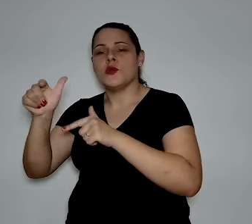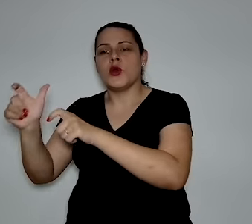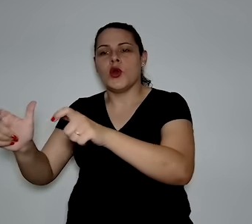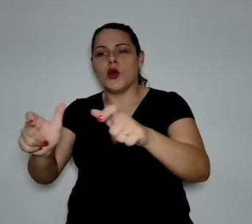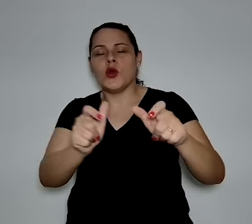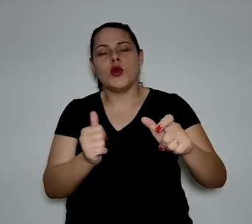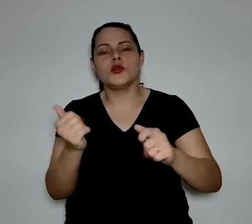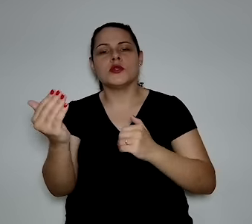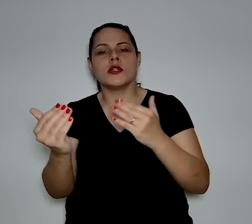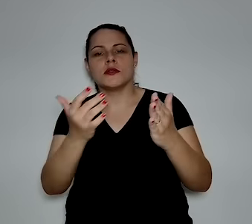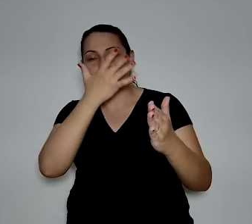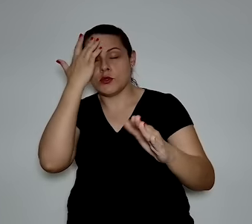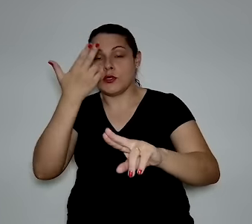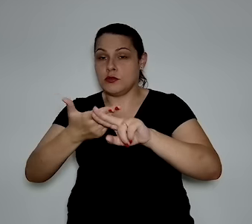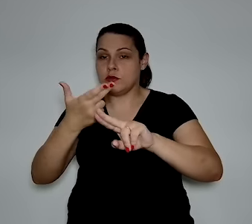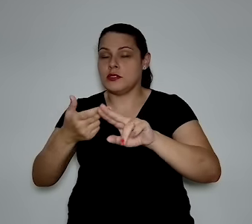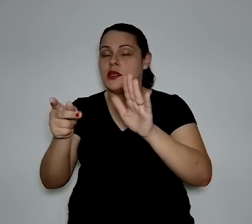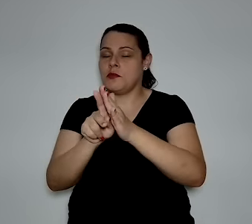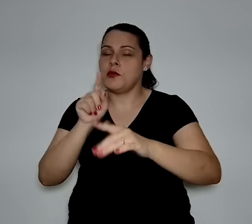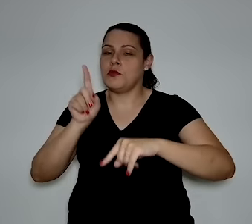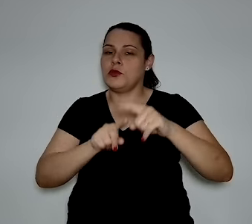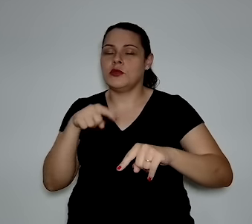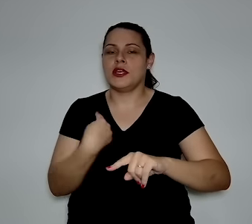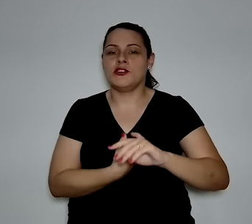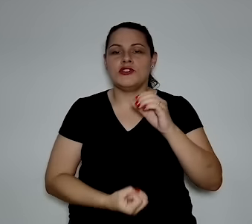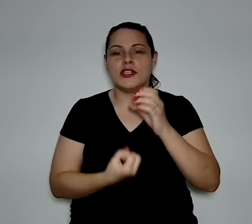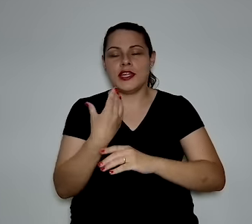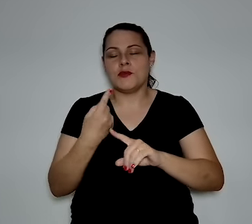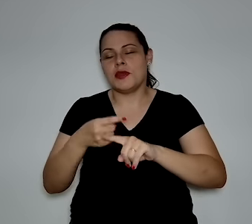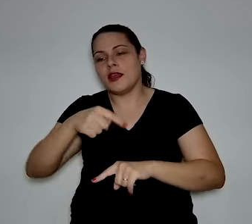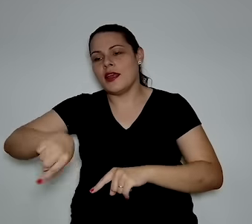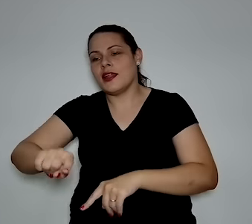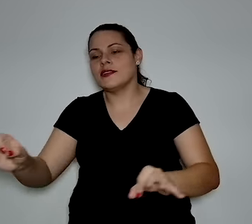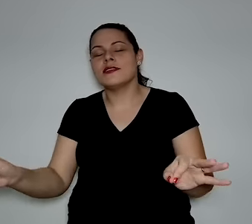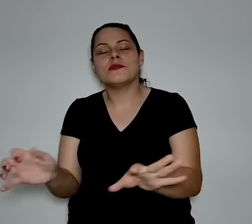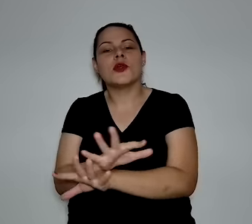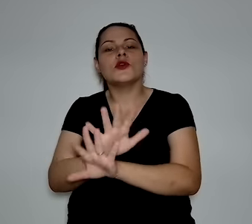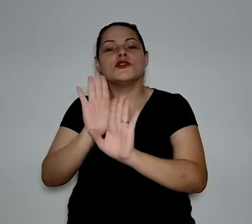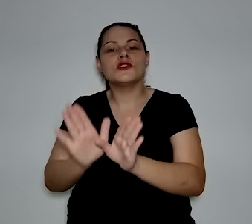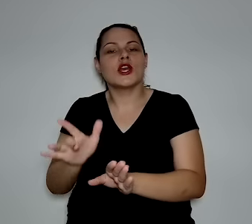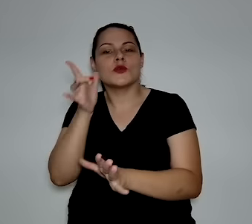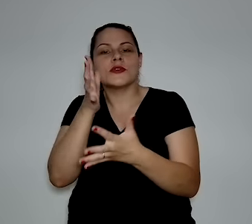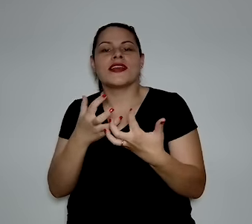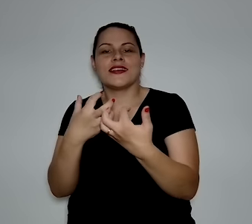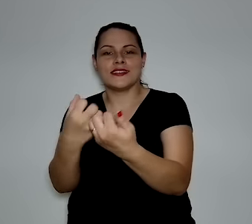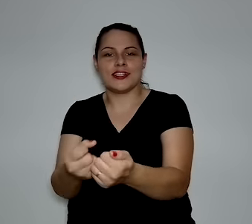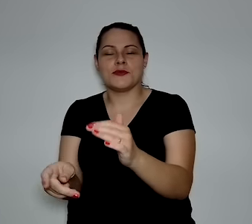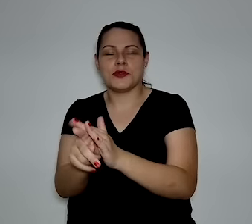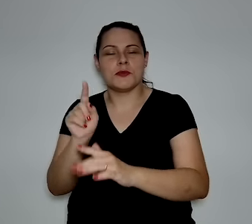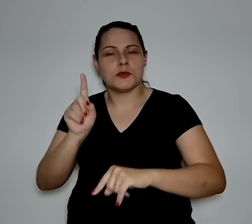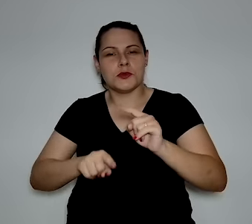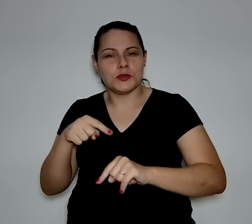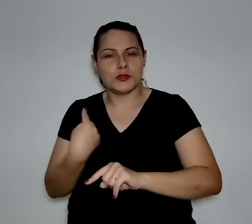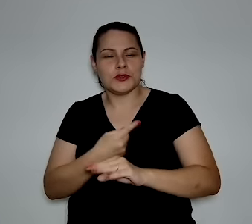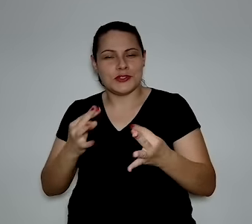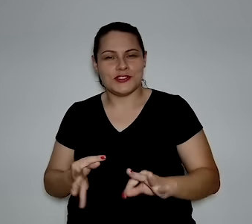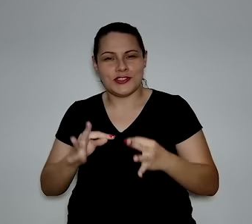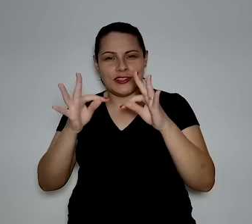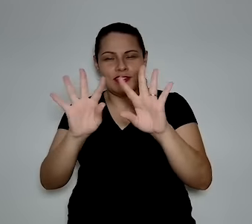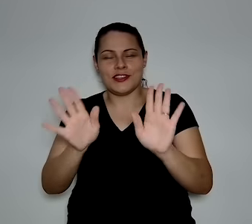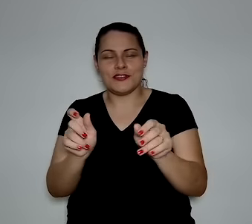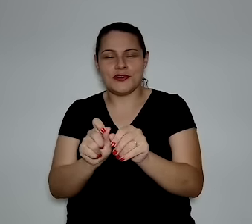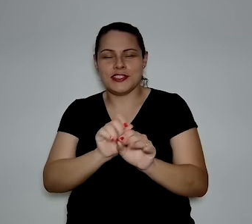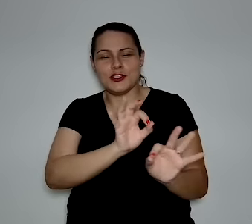responsabilidade para outra ponta. Para a ponta da demanda se desenvolver, estar apta a desenvolver-se nessa tecnologia,